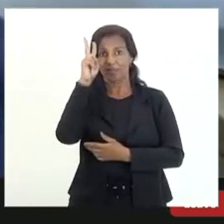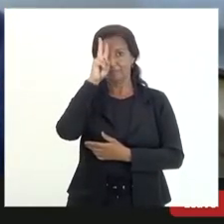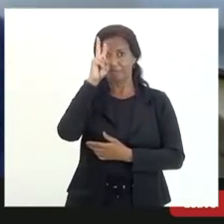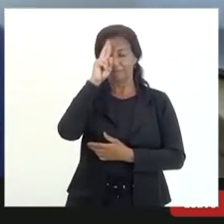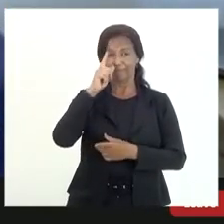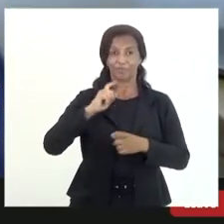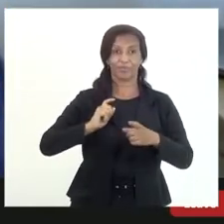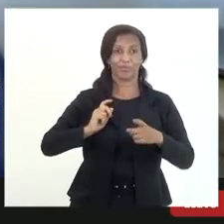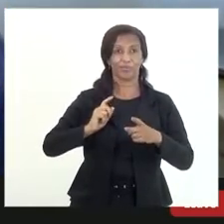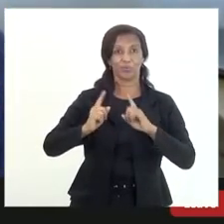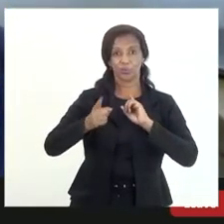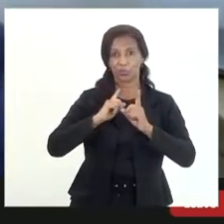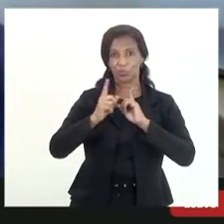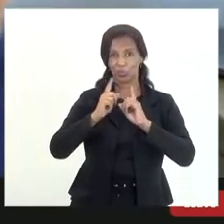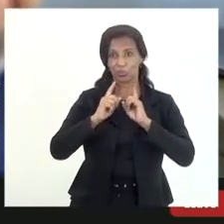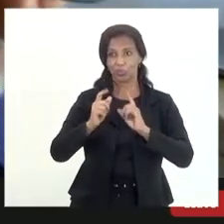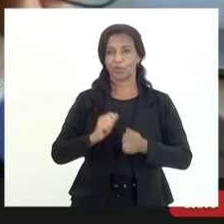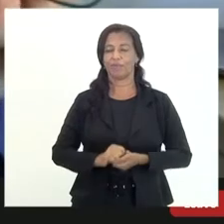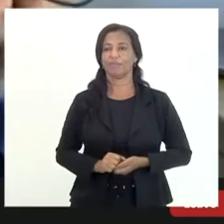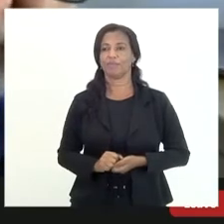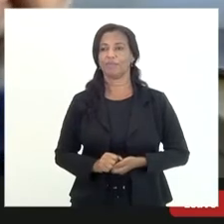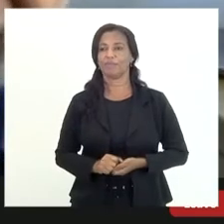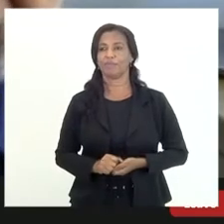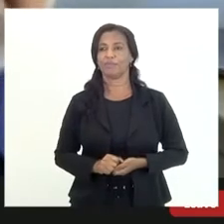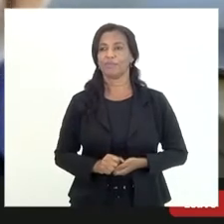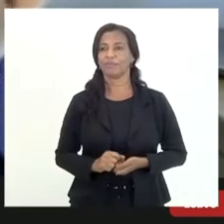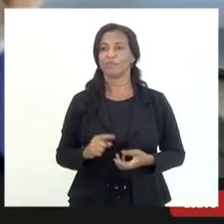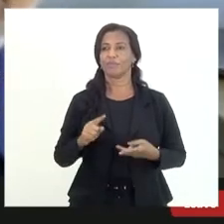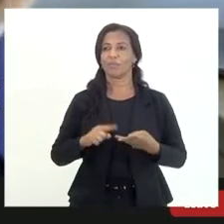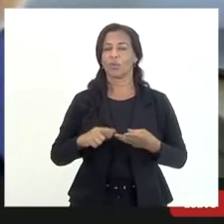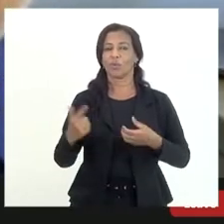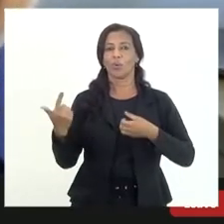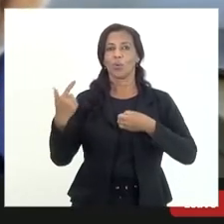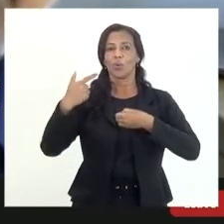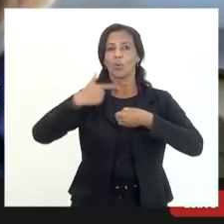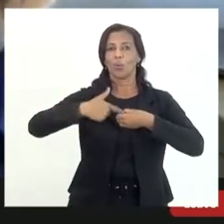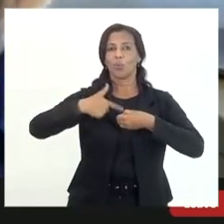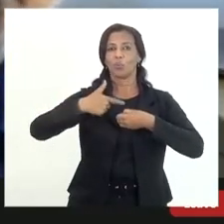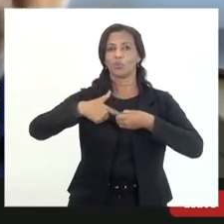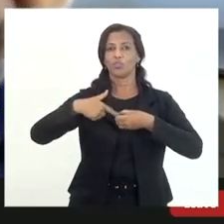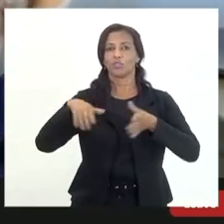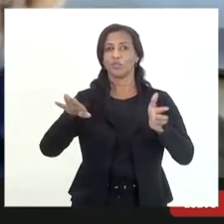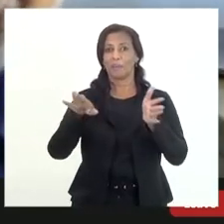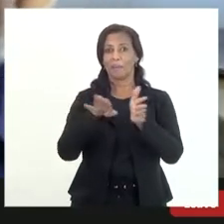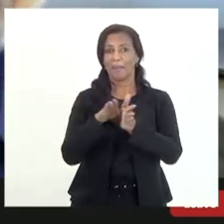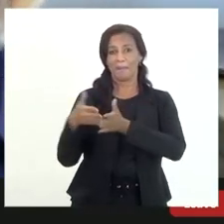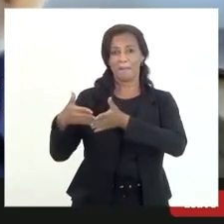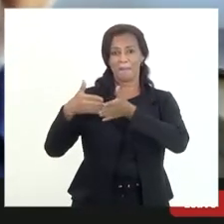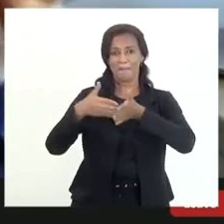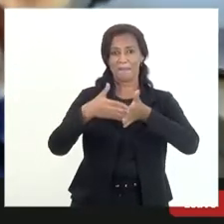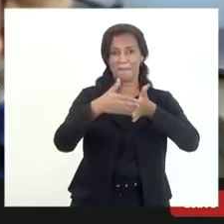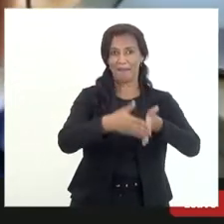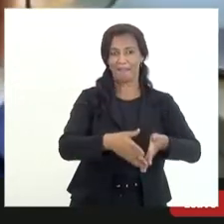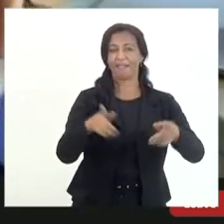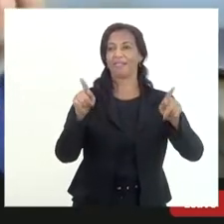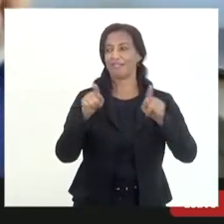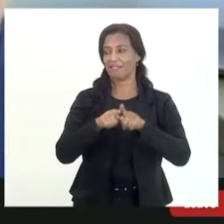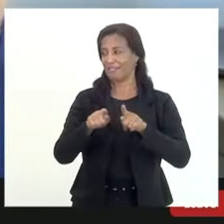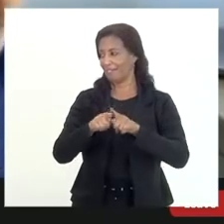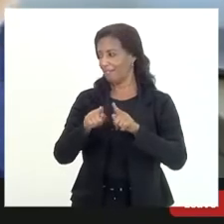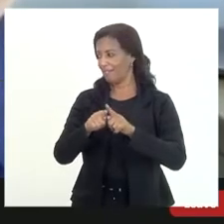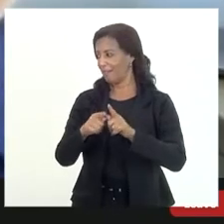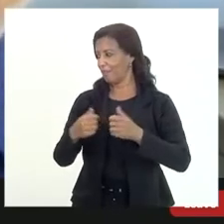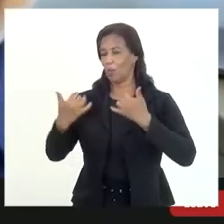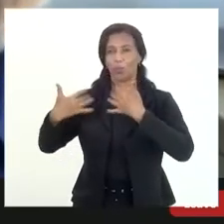o que a ver o combustível marítimo que recentemente fizemos lei para